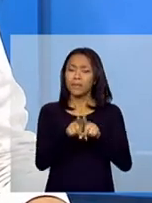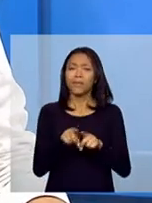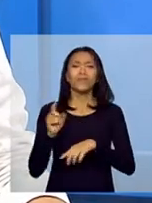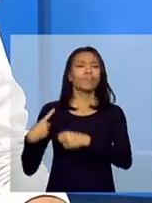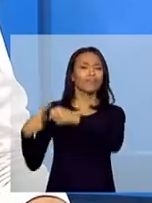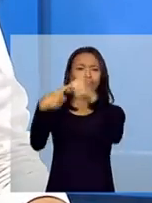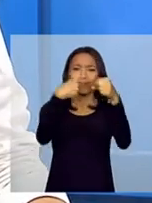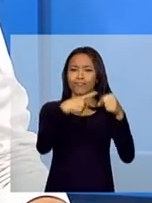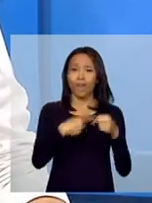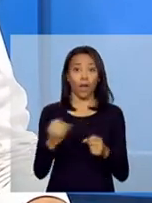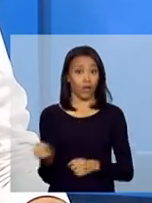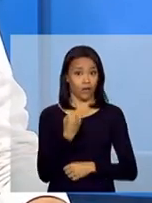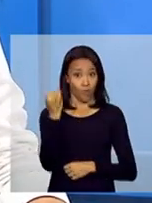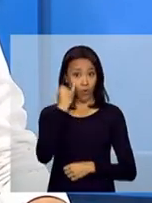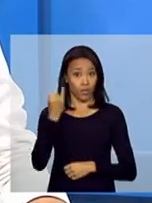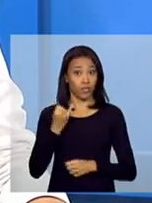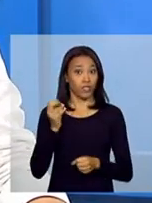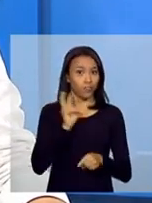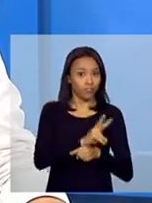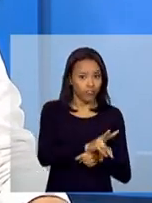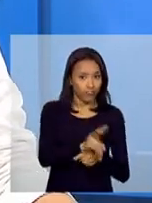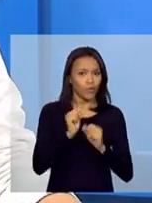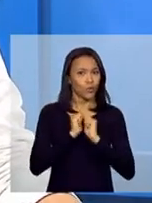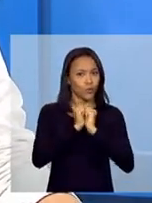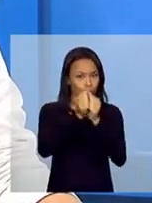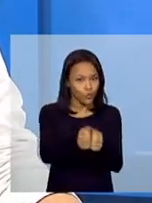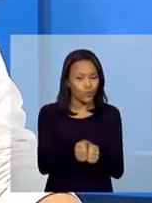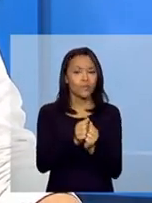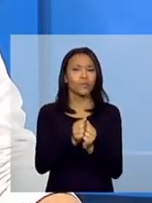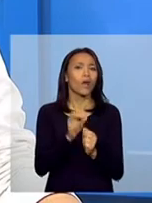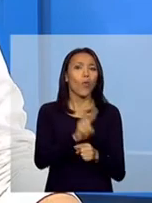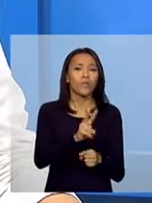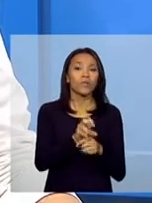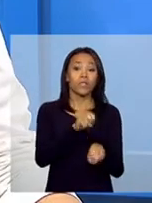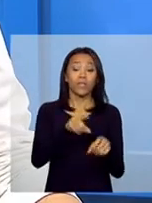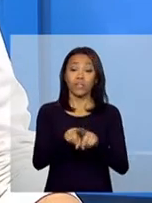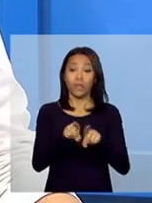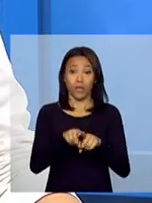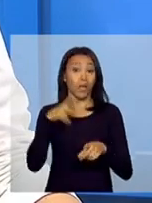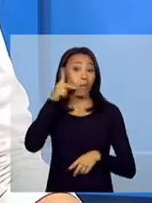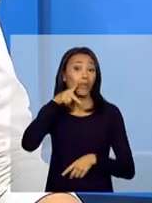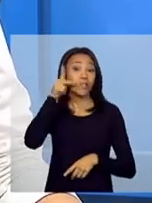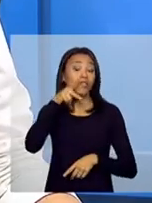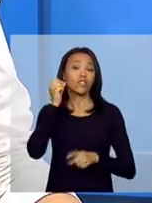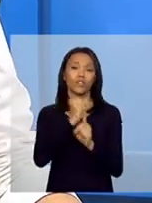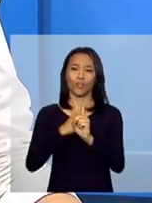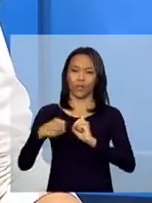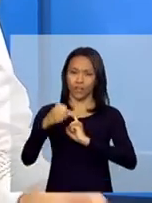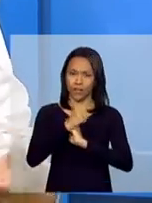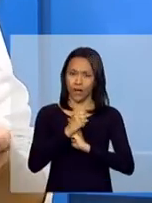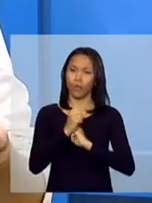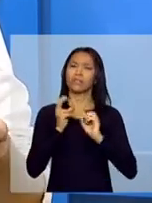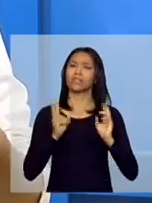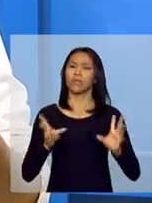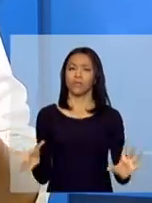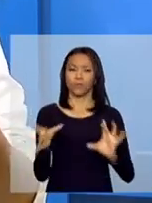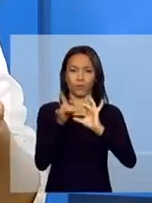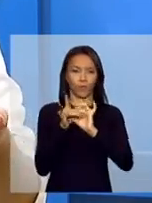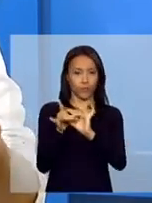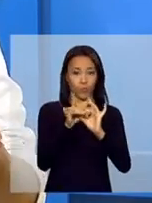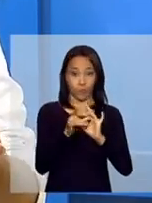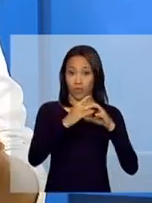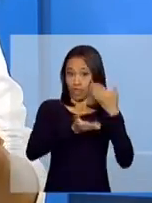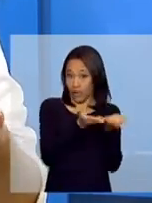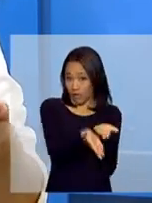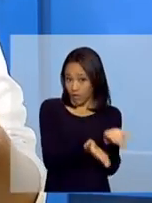do acompanhamento da condicionalidade da educação e da política pública de assistência social, integrando os serviços,